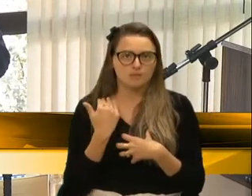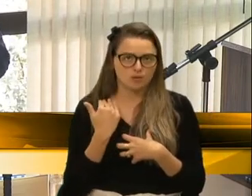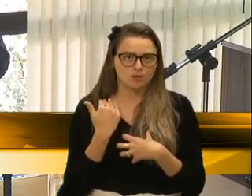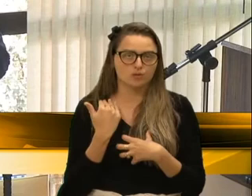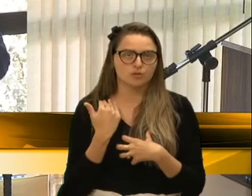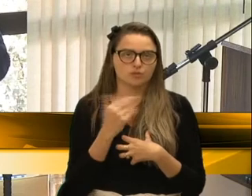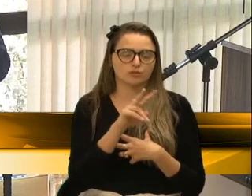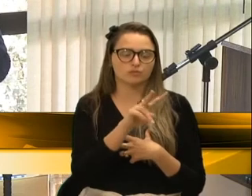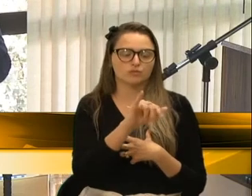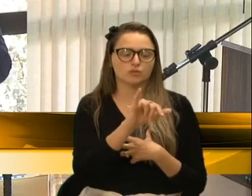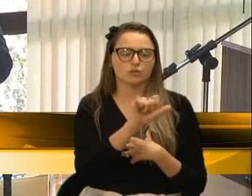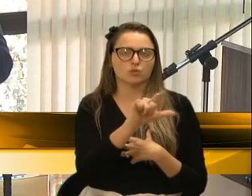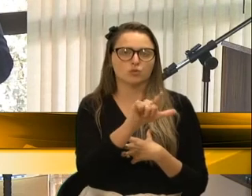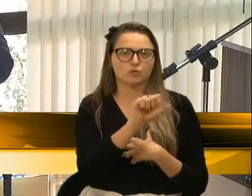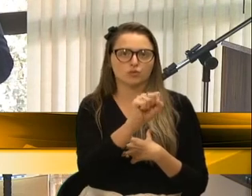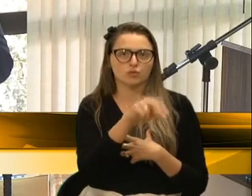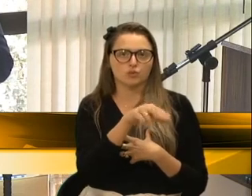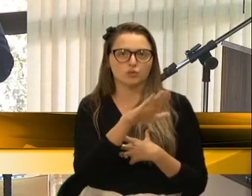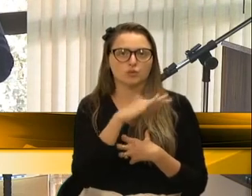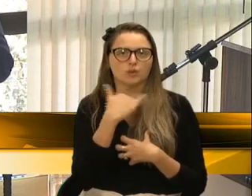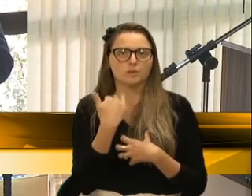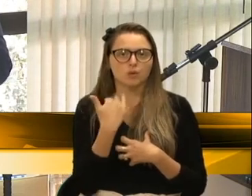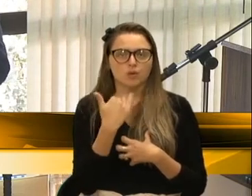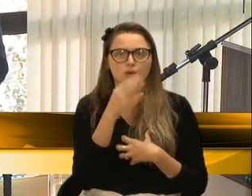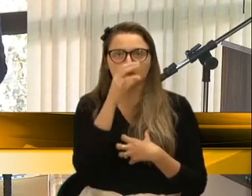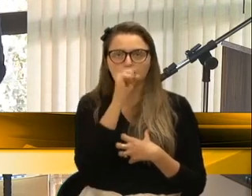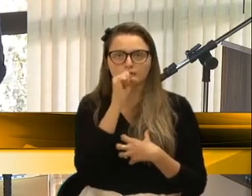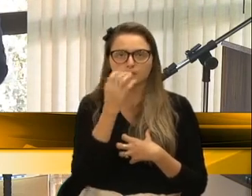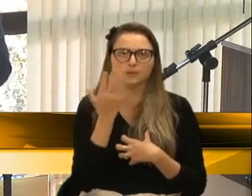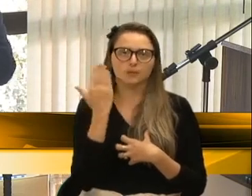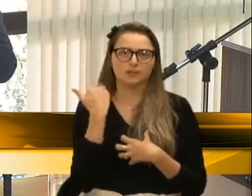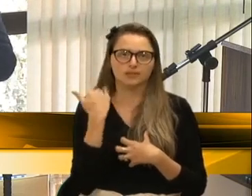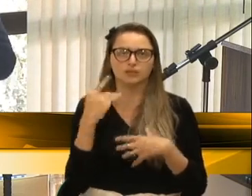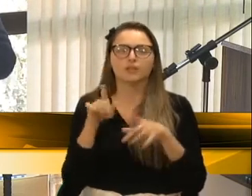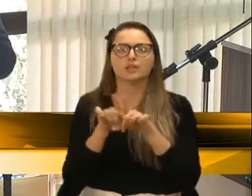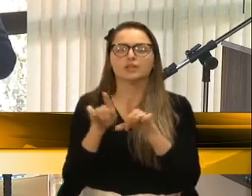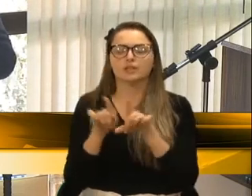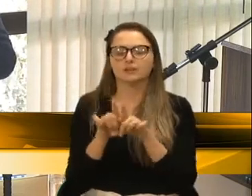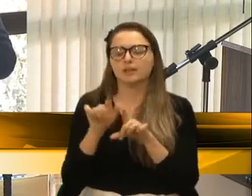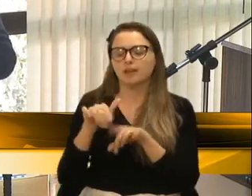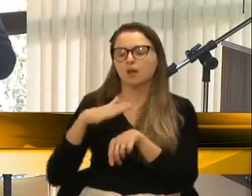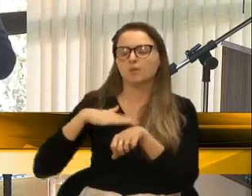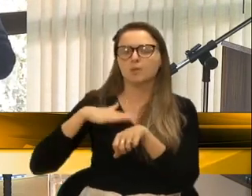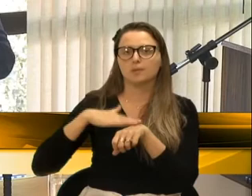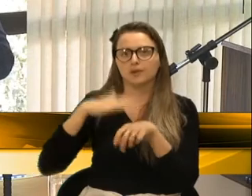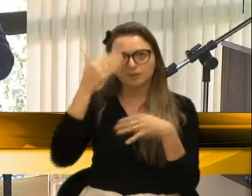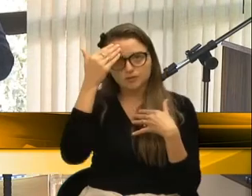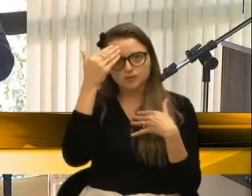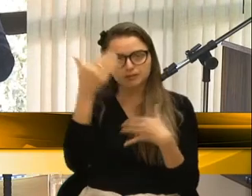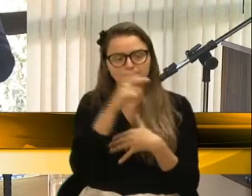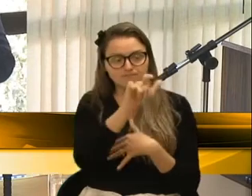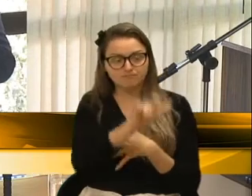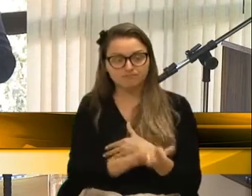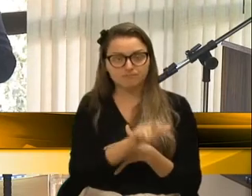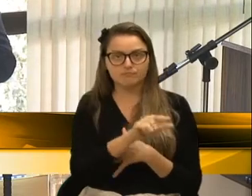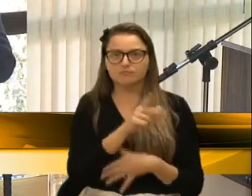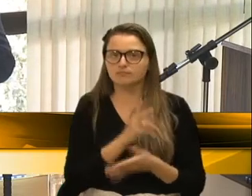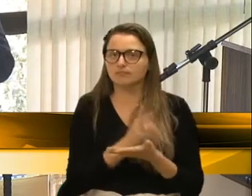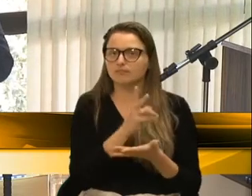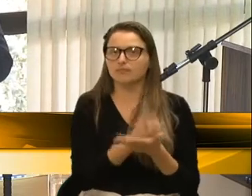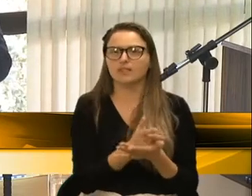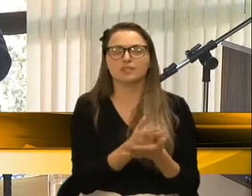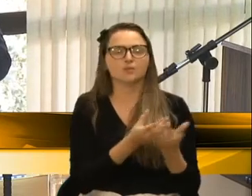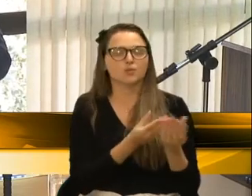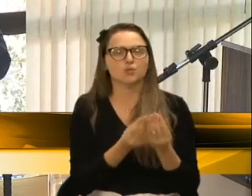do Wilson José Meneguce, que faleceu no último sábado. E é uma forma também de dizer muito obrigado a ele, que sempre tratou com muito